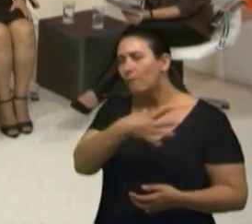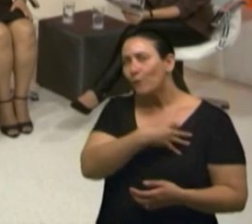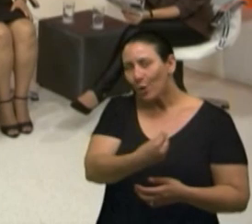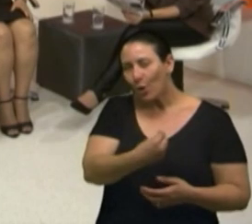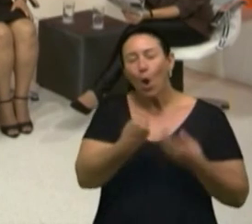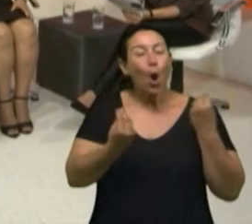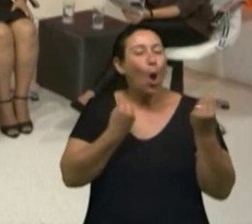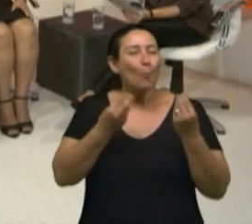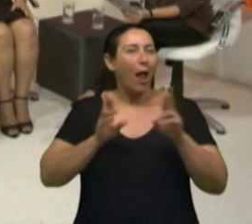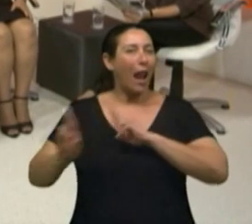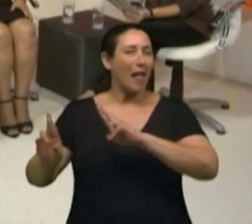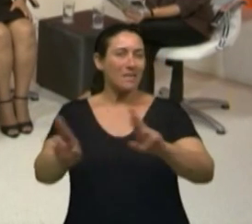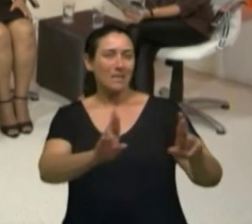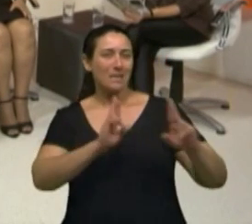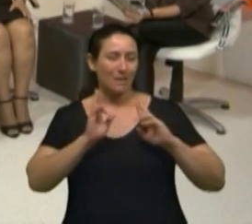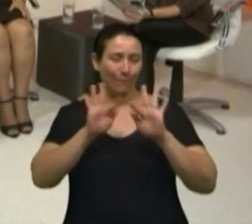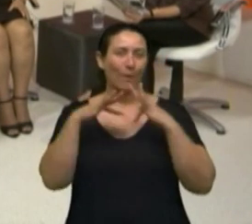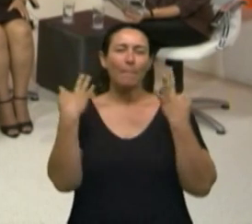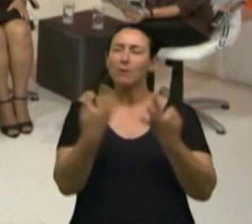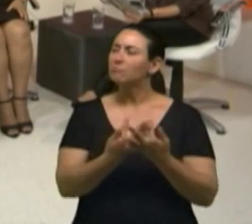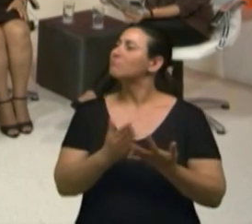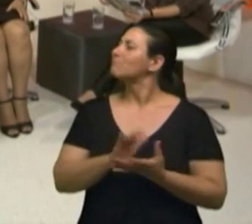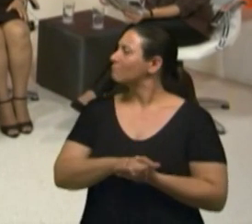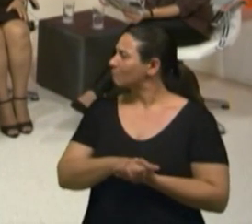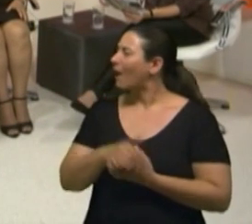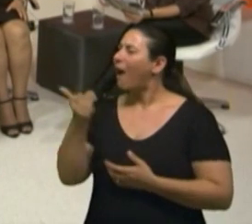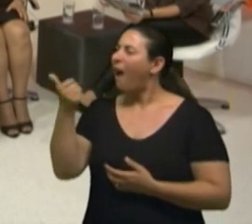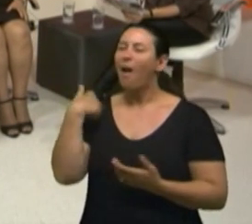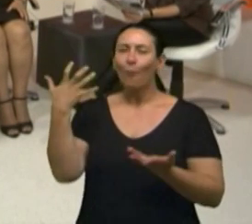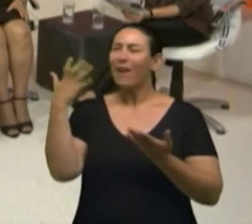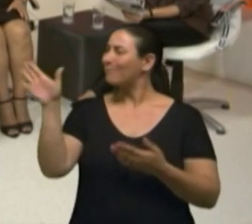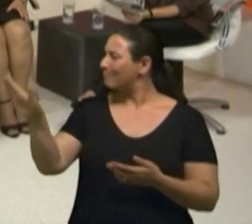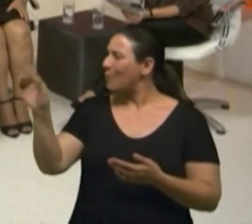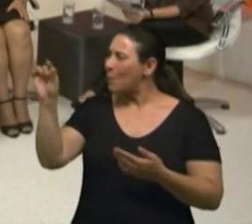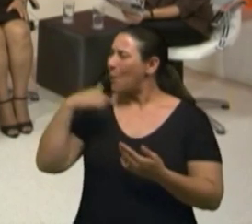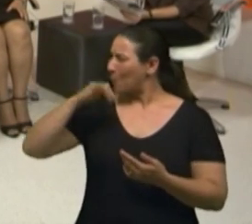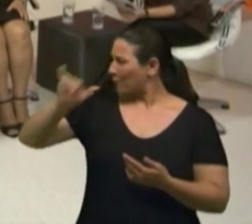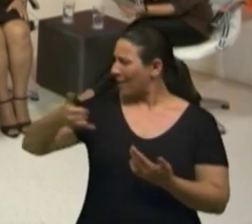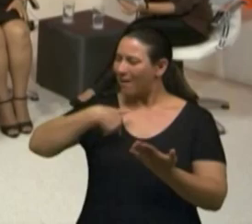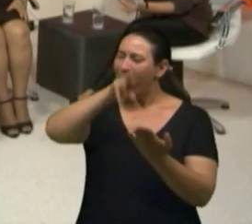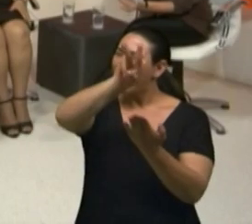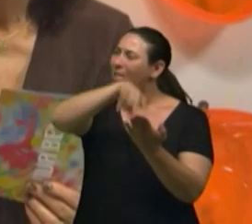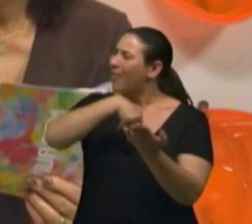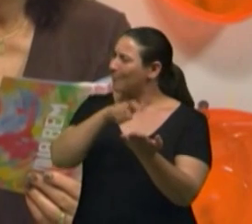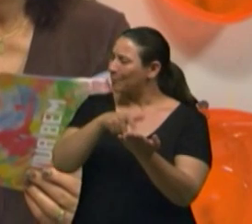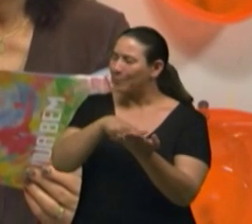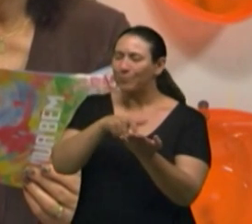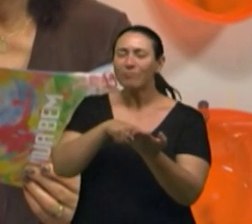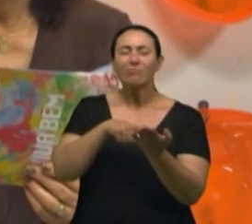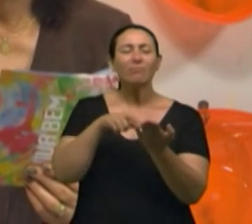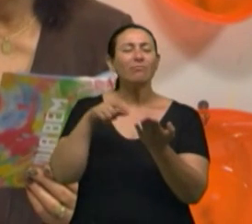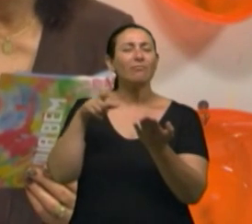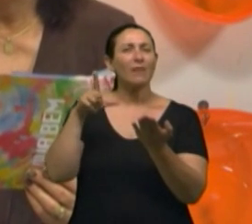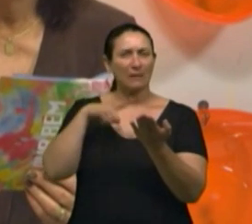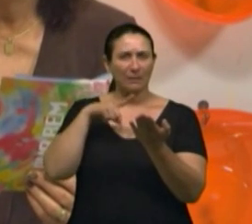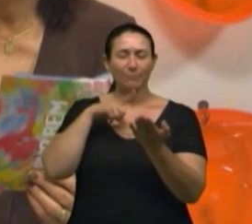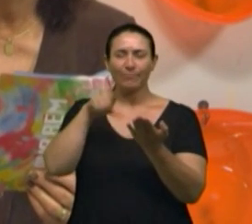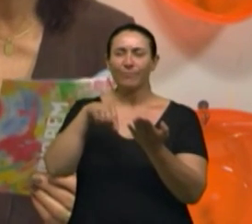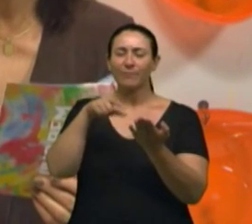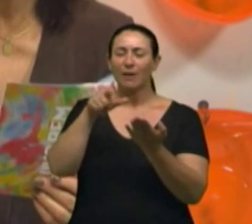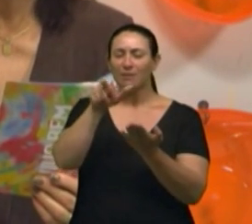relações de família. Claro. Eu queria ler, me dão o direito? Pode ler. Me dão a oportunidade de isso aqui. Tem aqui um